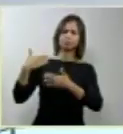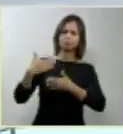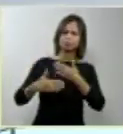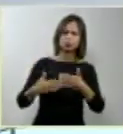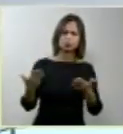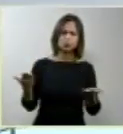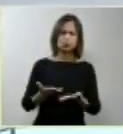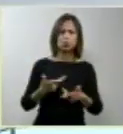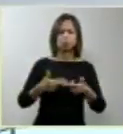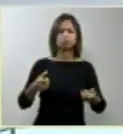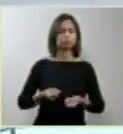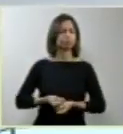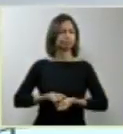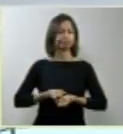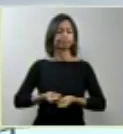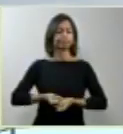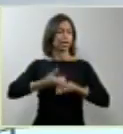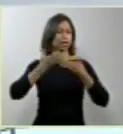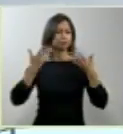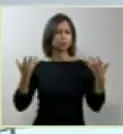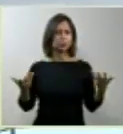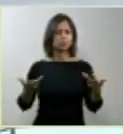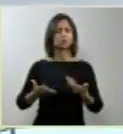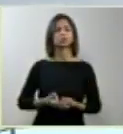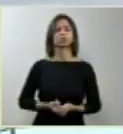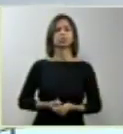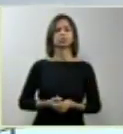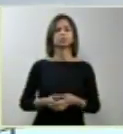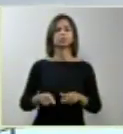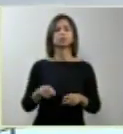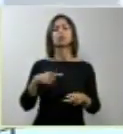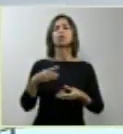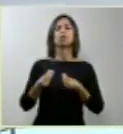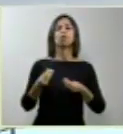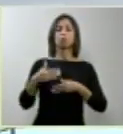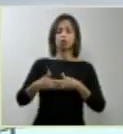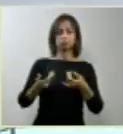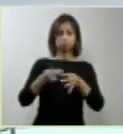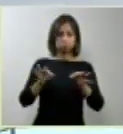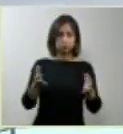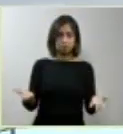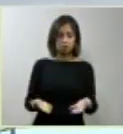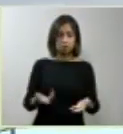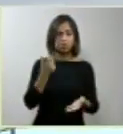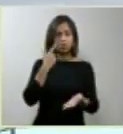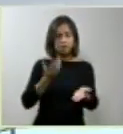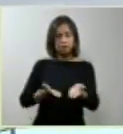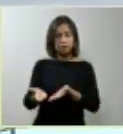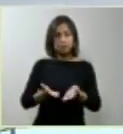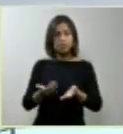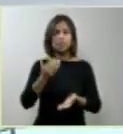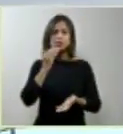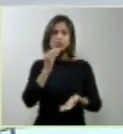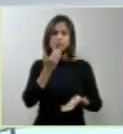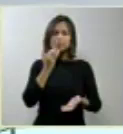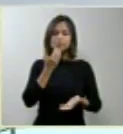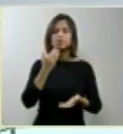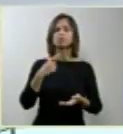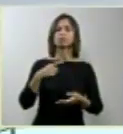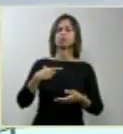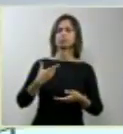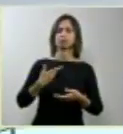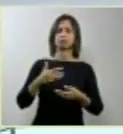estão muito mais no sentido de tratar defeitos congênitos do que de fazer com que eles sejam